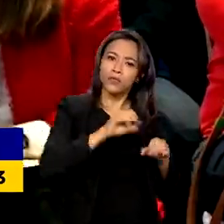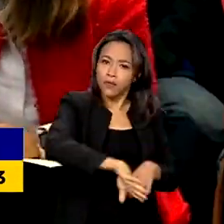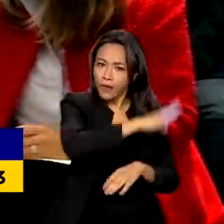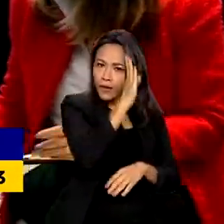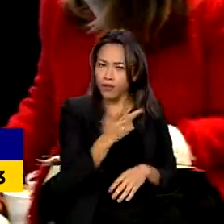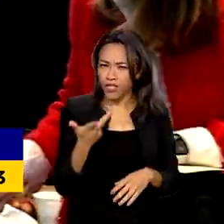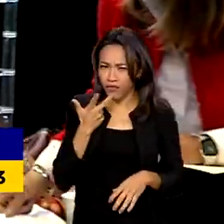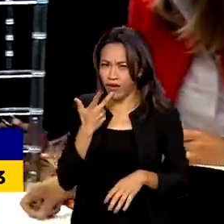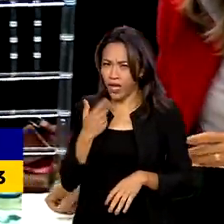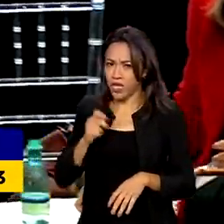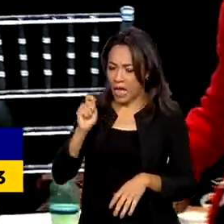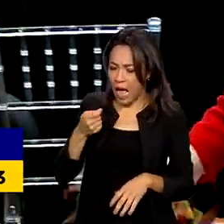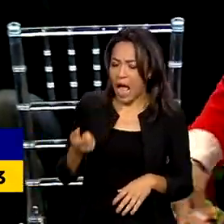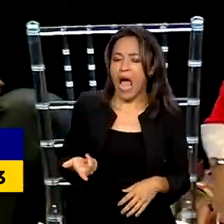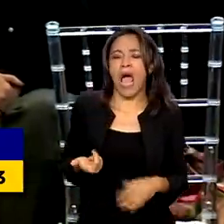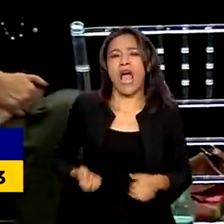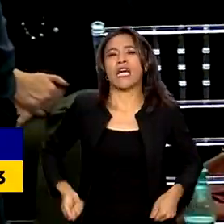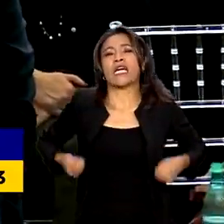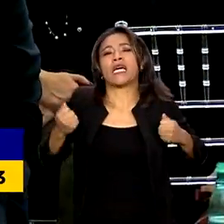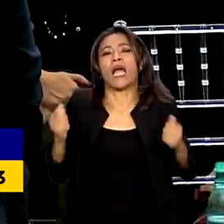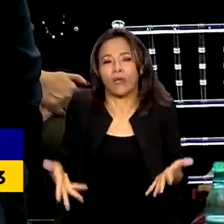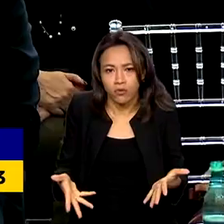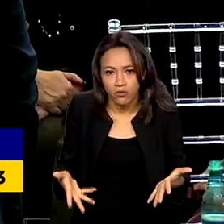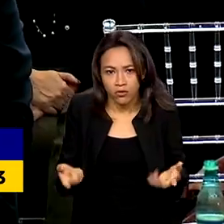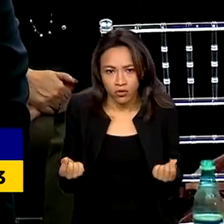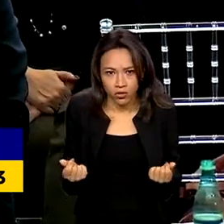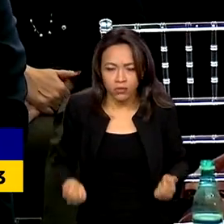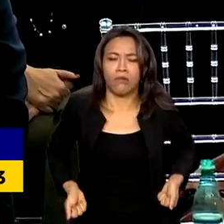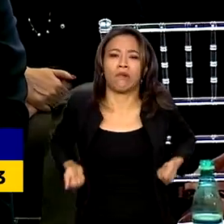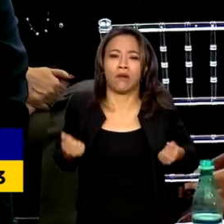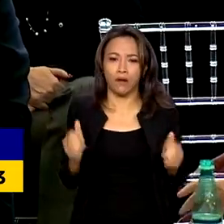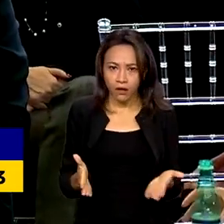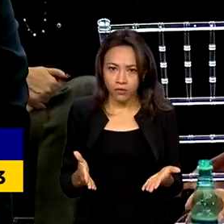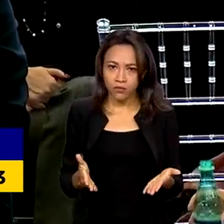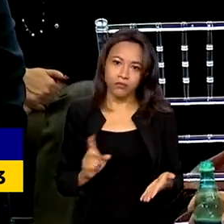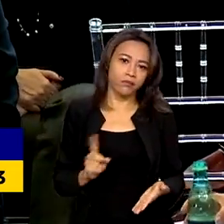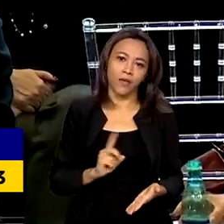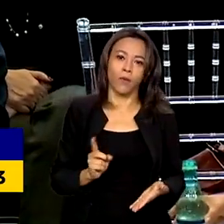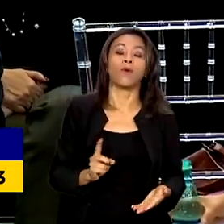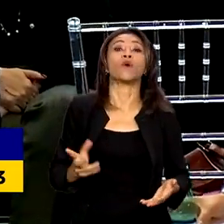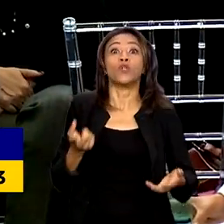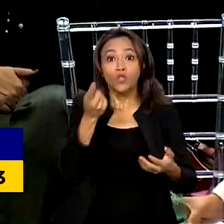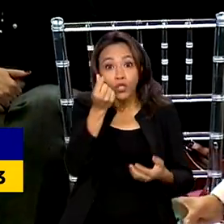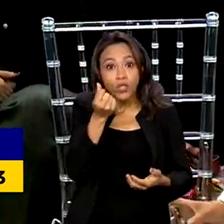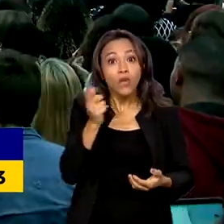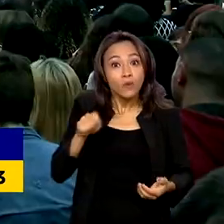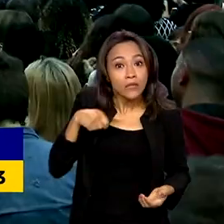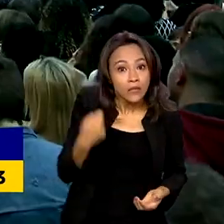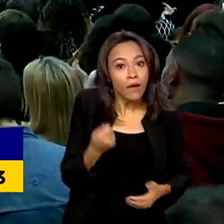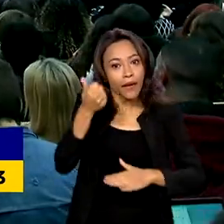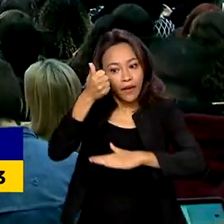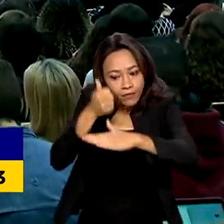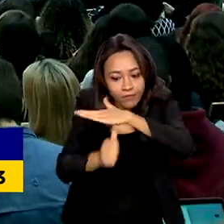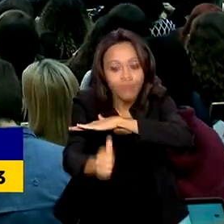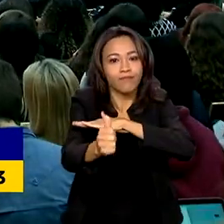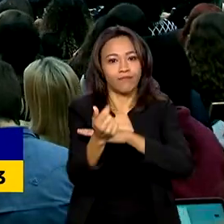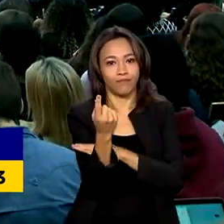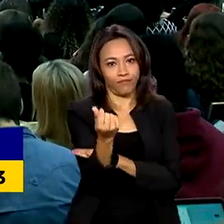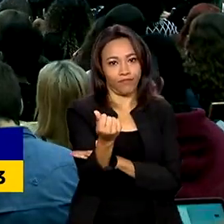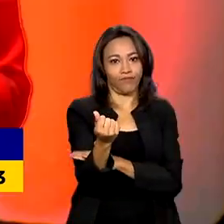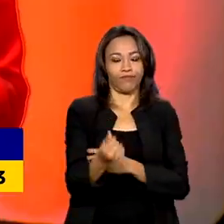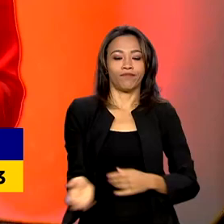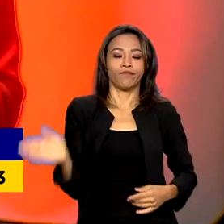a gente não pode mais utilizar a palavra gasto. A palavra tem que ser investimento. A ministra da